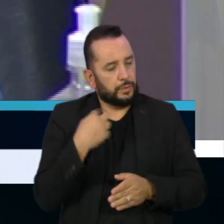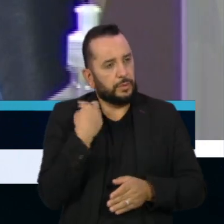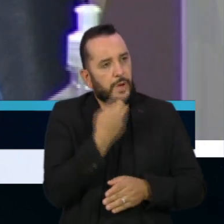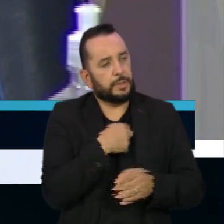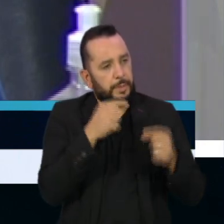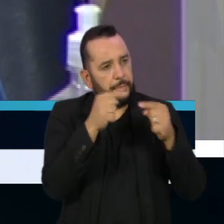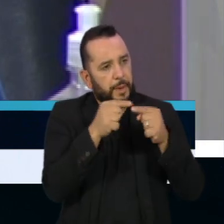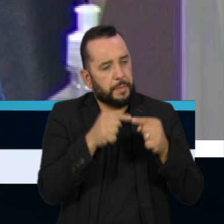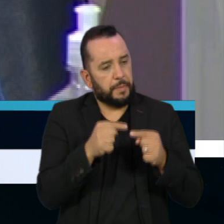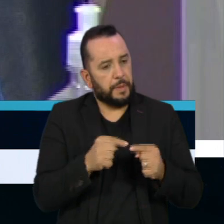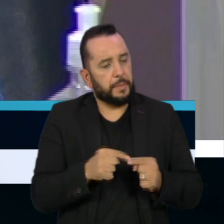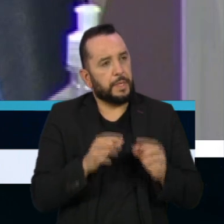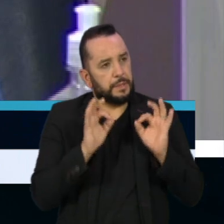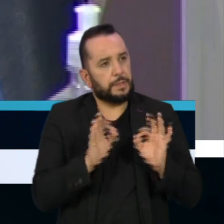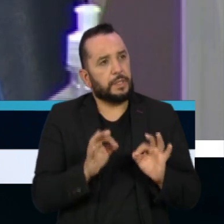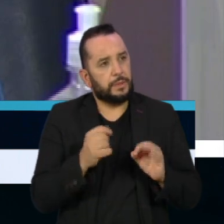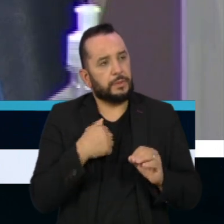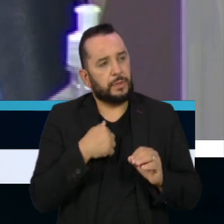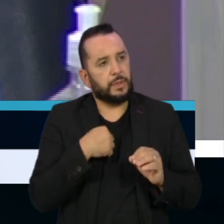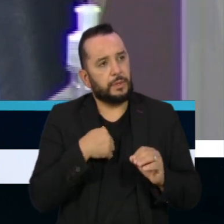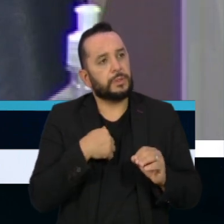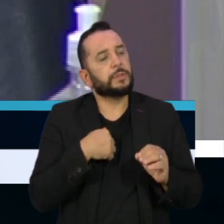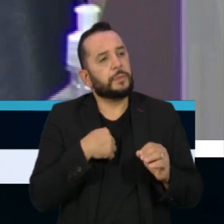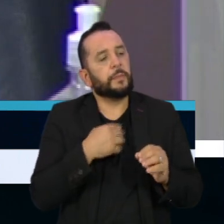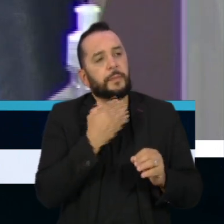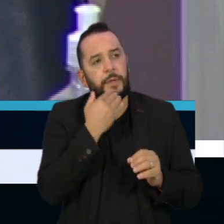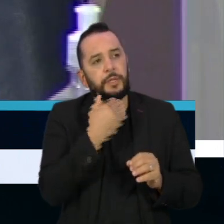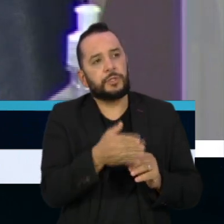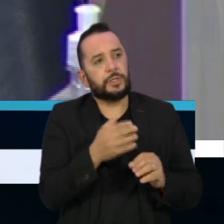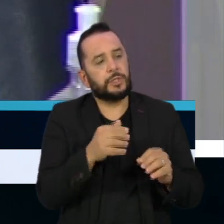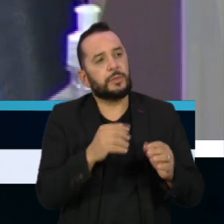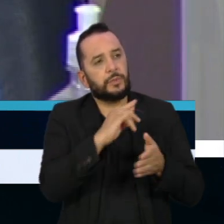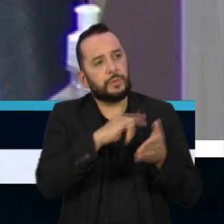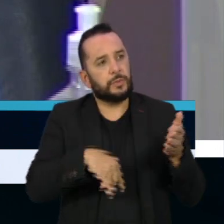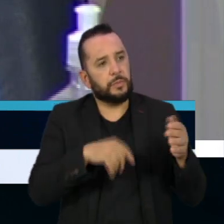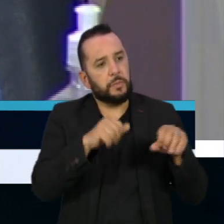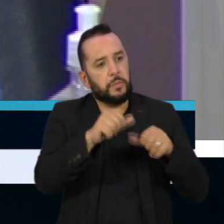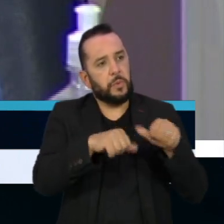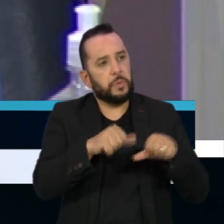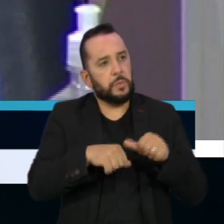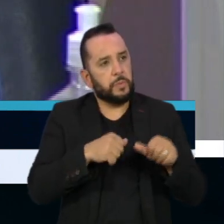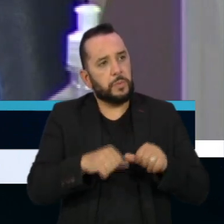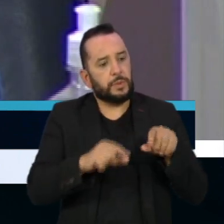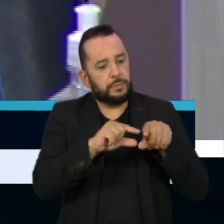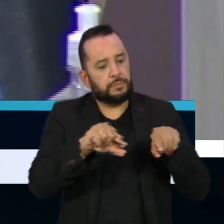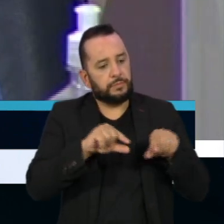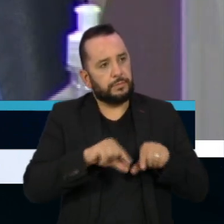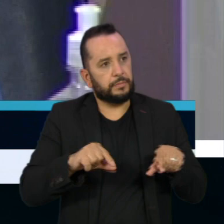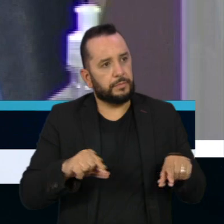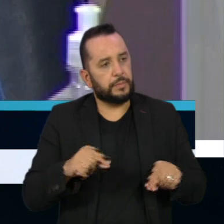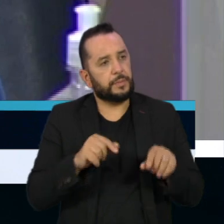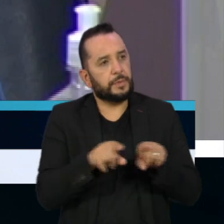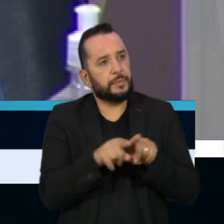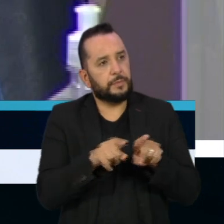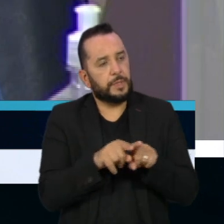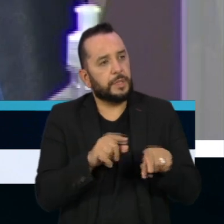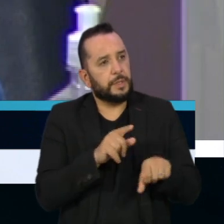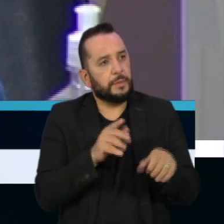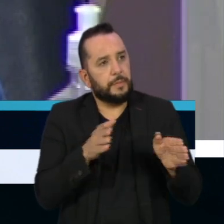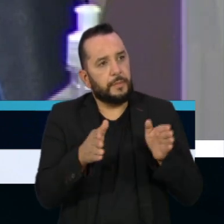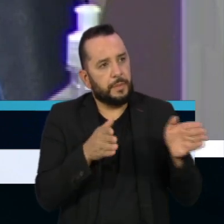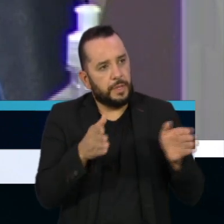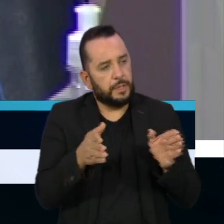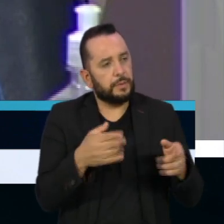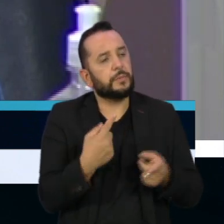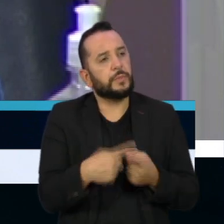pedimos nenhuma alteração de cláusula, nós não pedimos nenhuma alteração de prazo, exatamente pelo fato